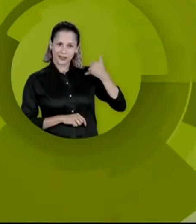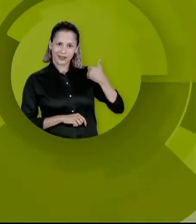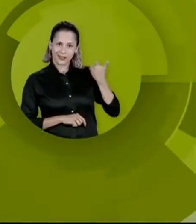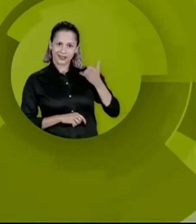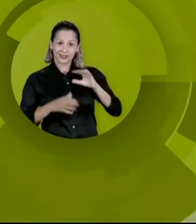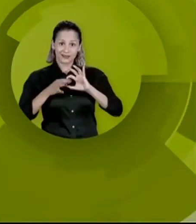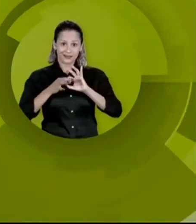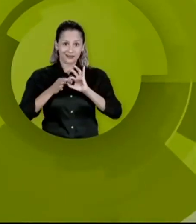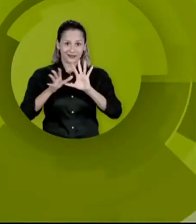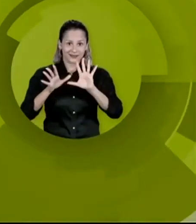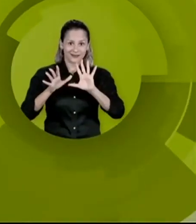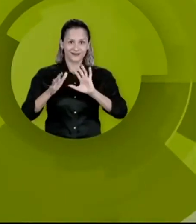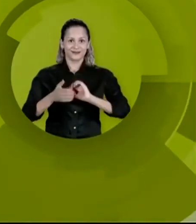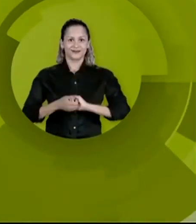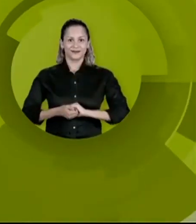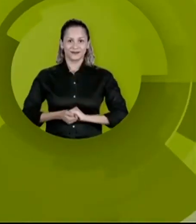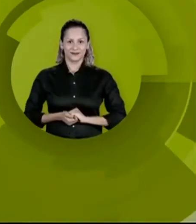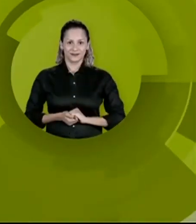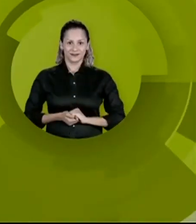A todos os públicos.